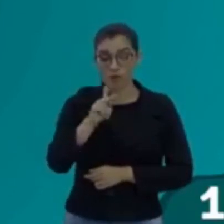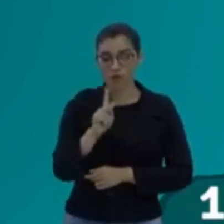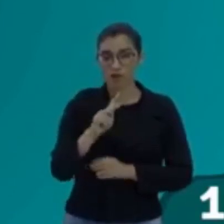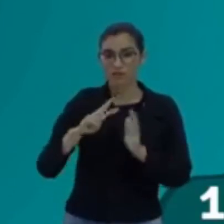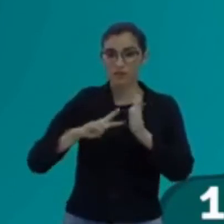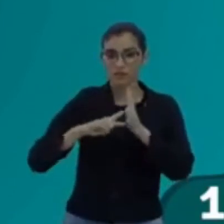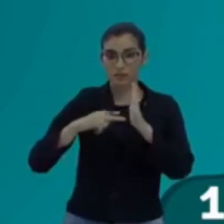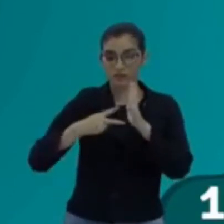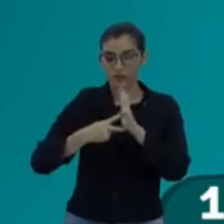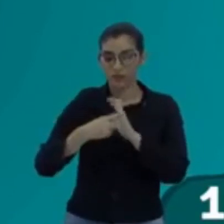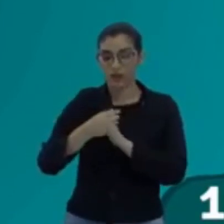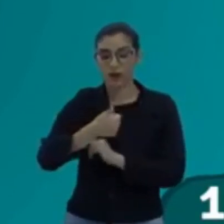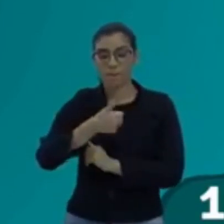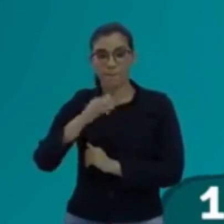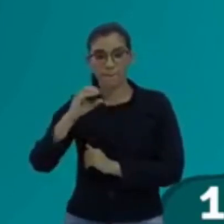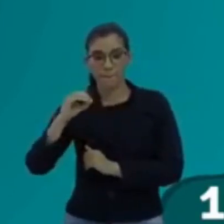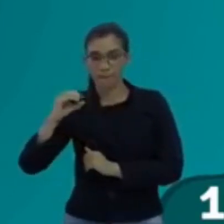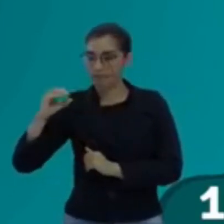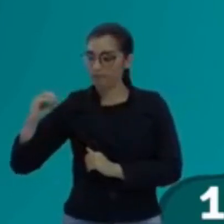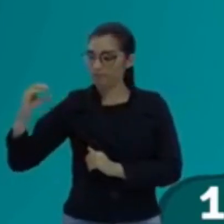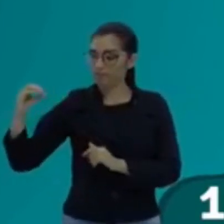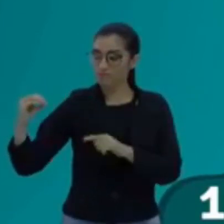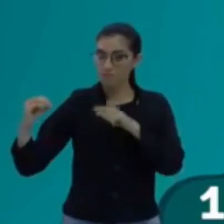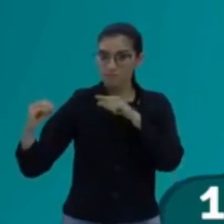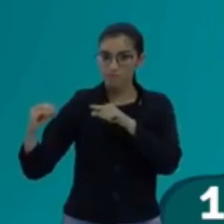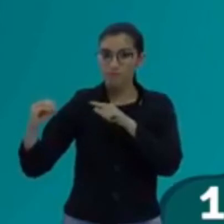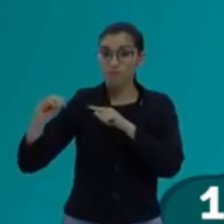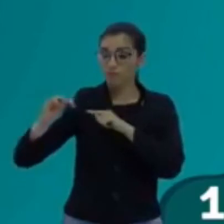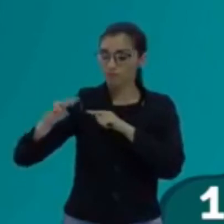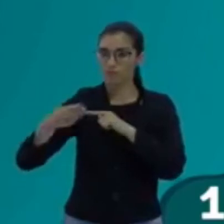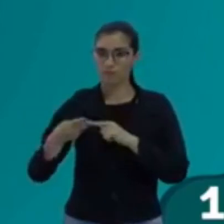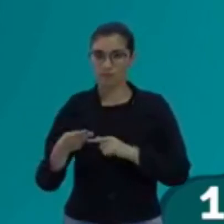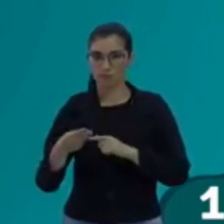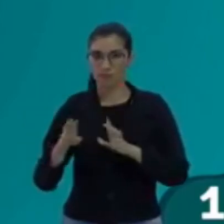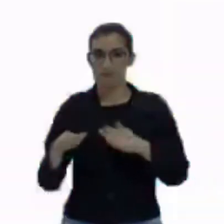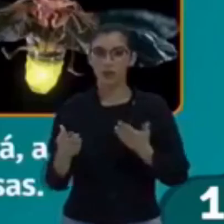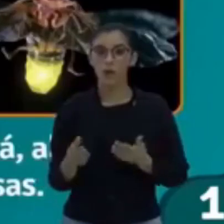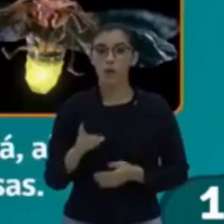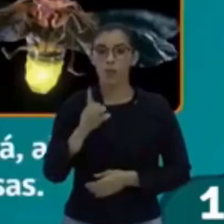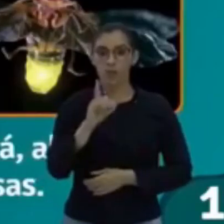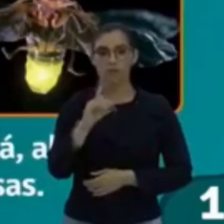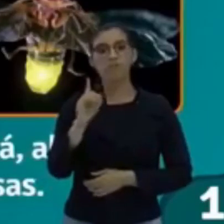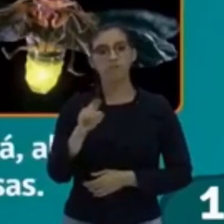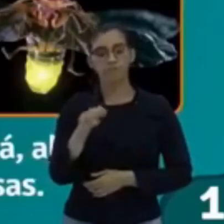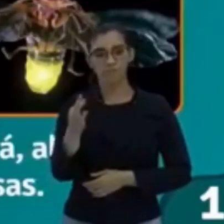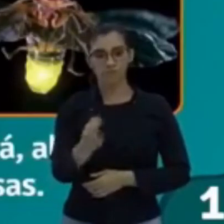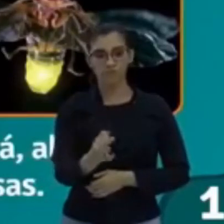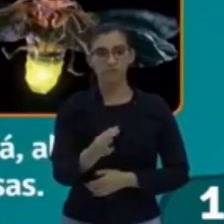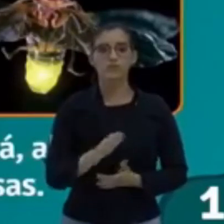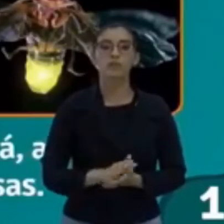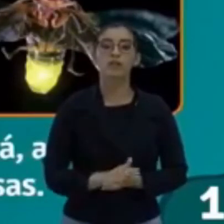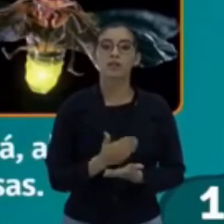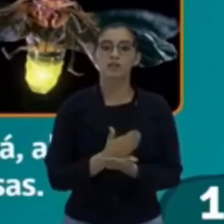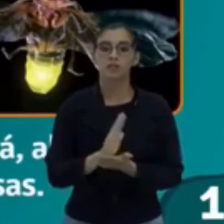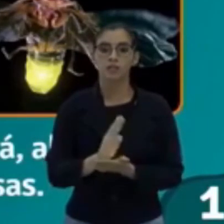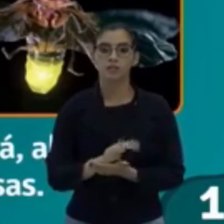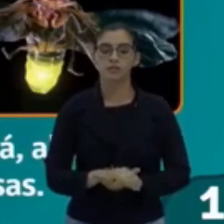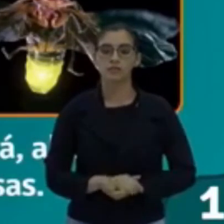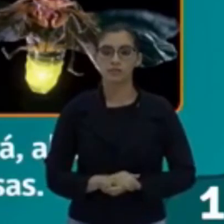mil Hertz. Tá aqui, ó. Letra D. Eu acho que não é difícil, não. Bem simples. Bora em diante.